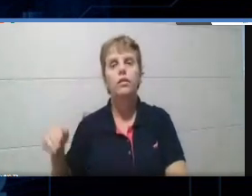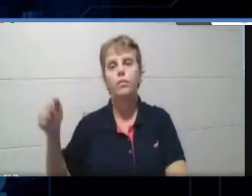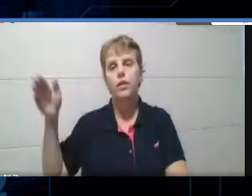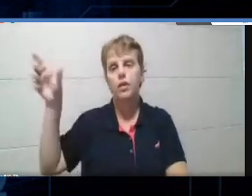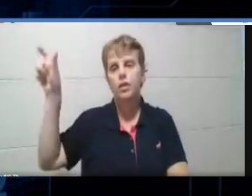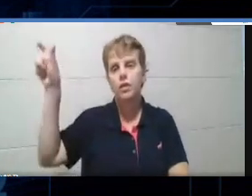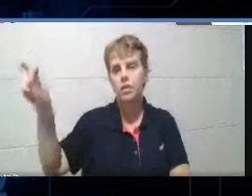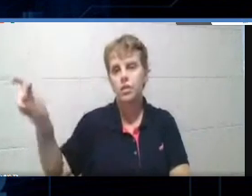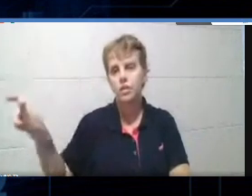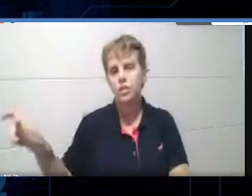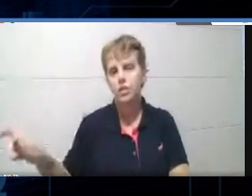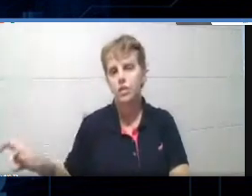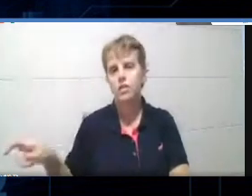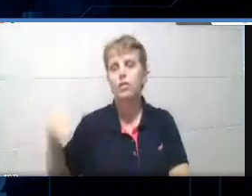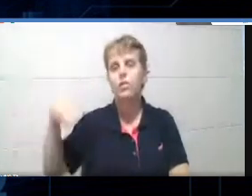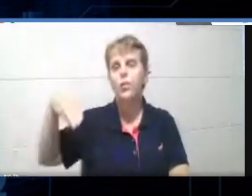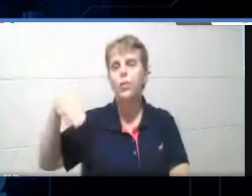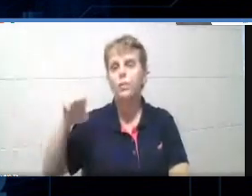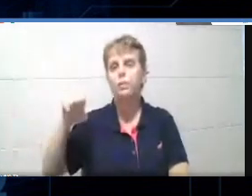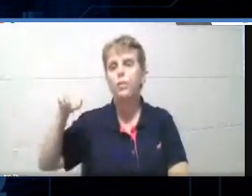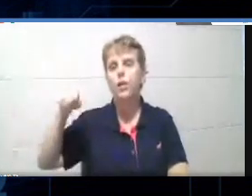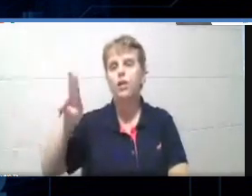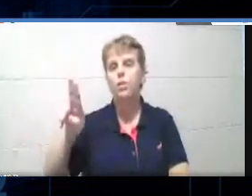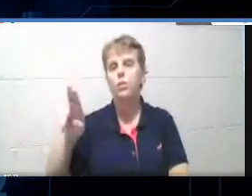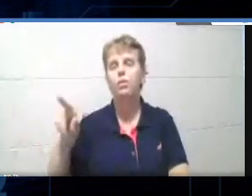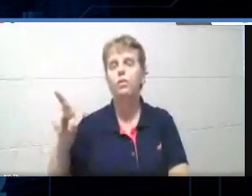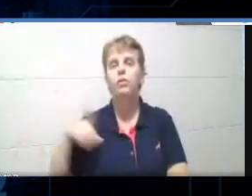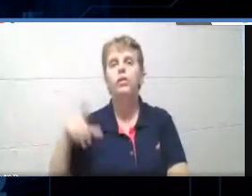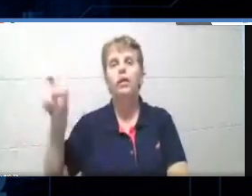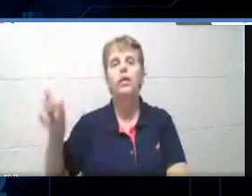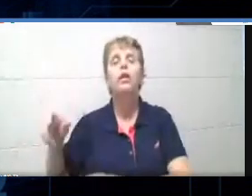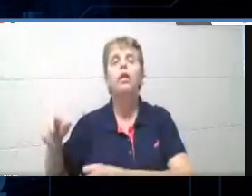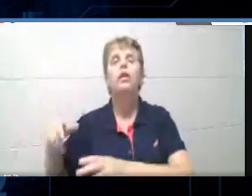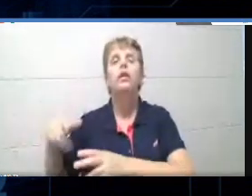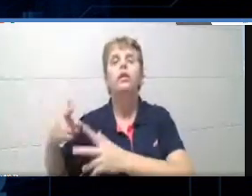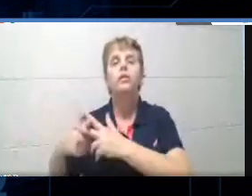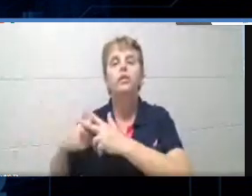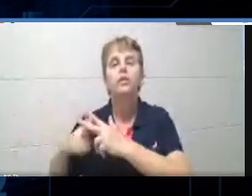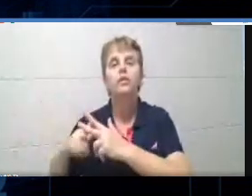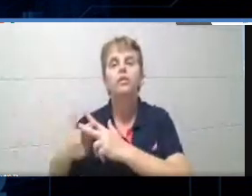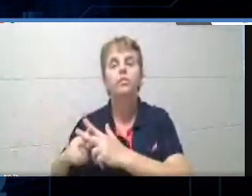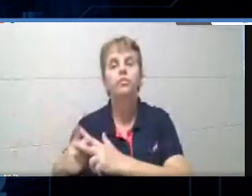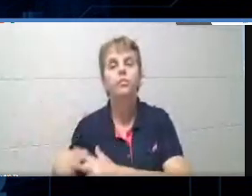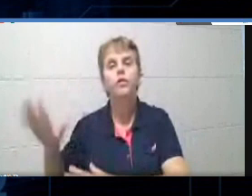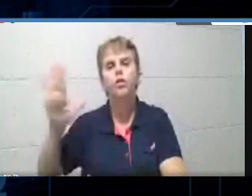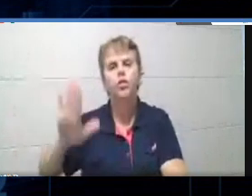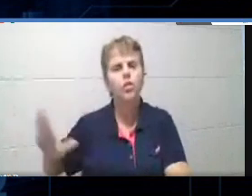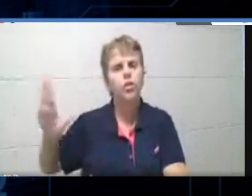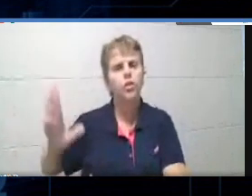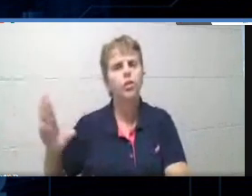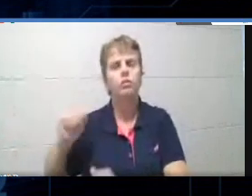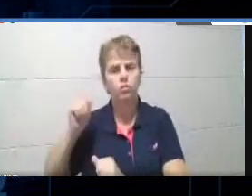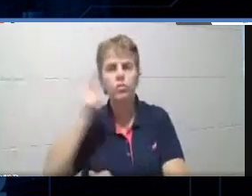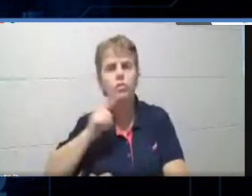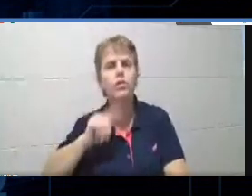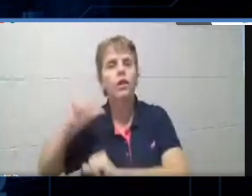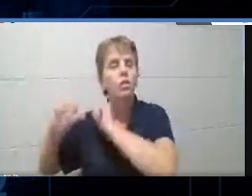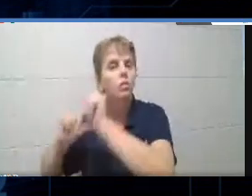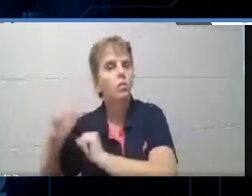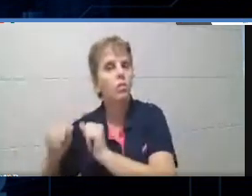aqui, tá? Fica as configurações gerais, tá bom? Eu posso alterar o nome, tá?